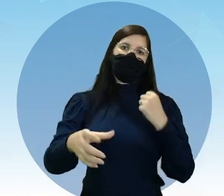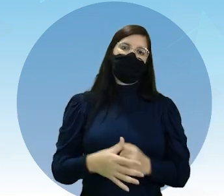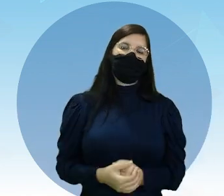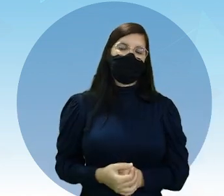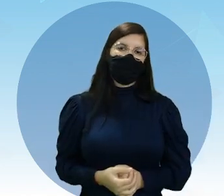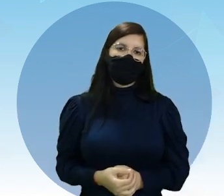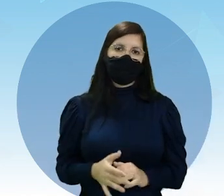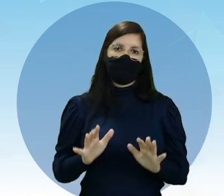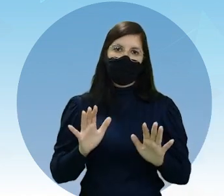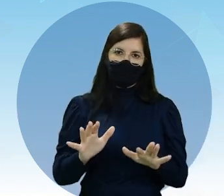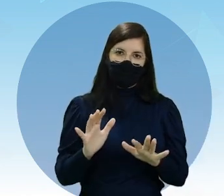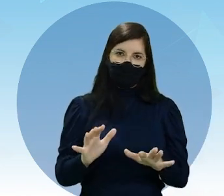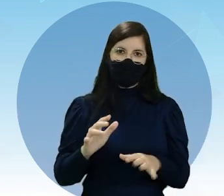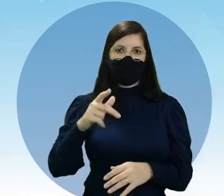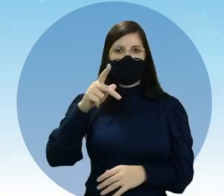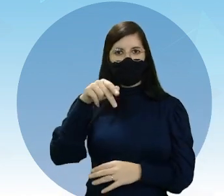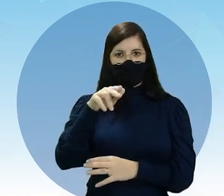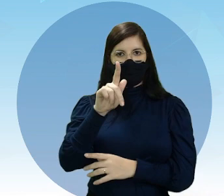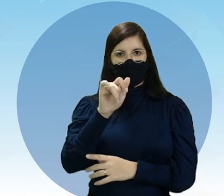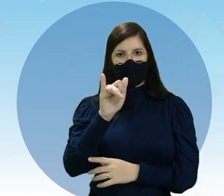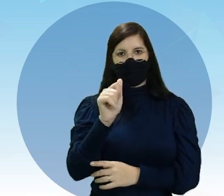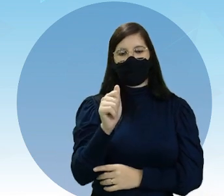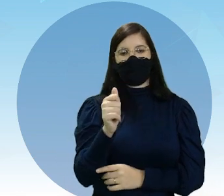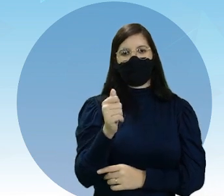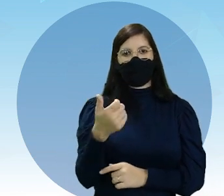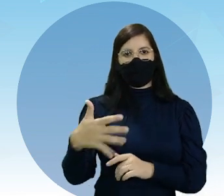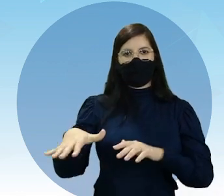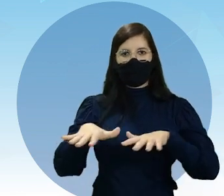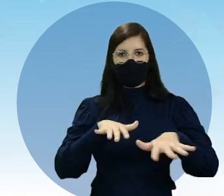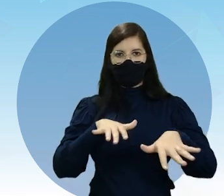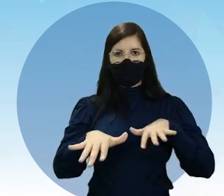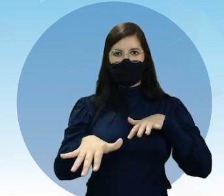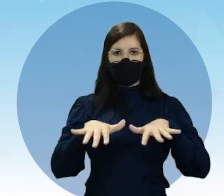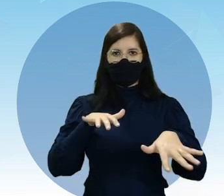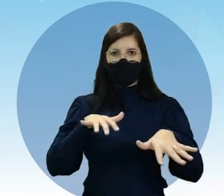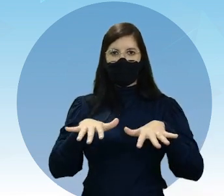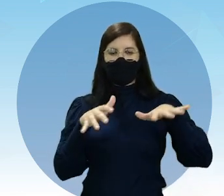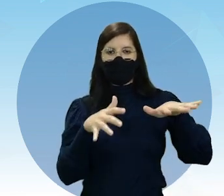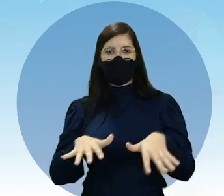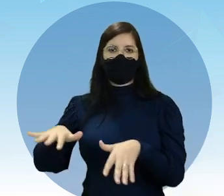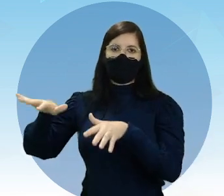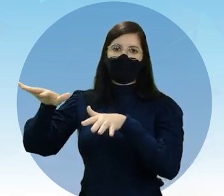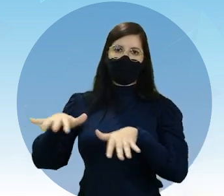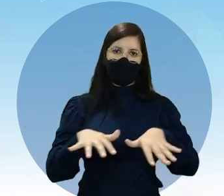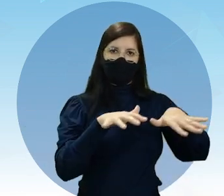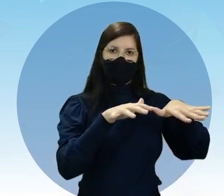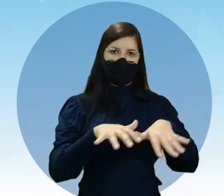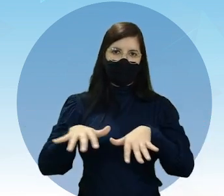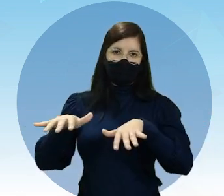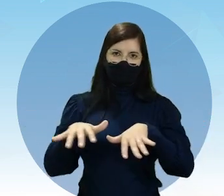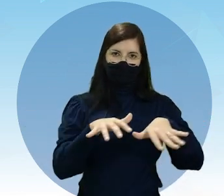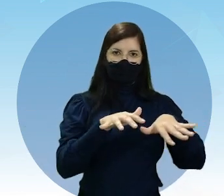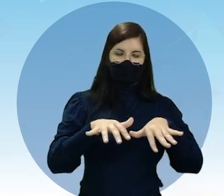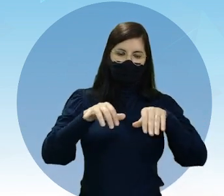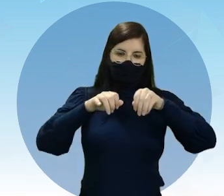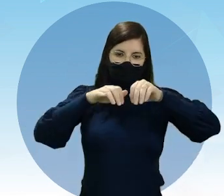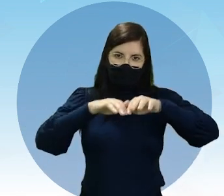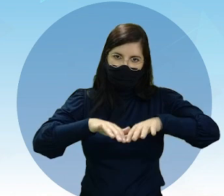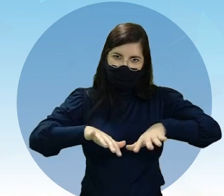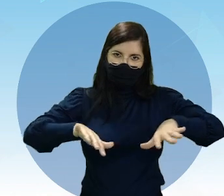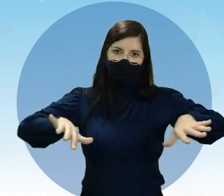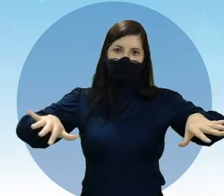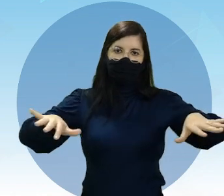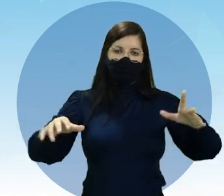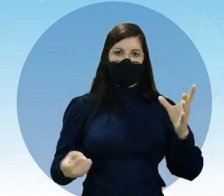ou seja, a Pangea. E o movimento milimétrico desses blocos de Terra originou